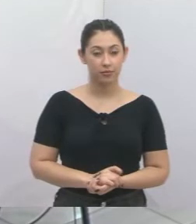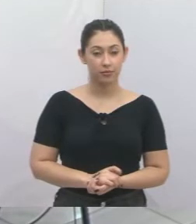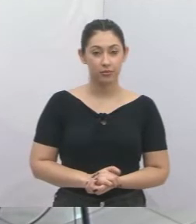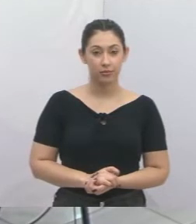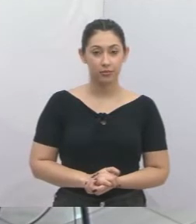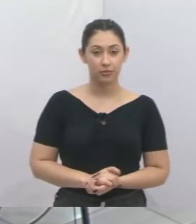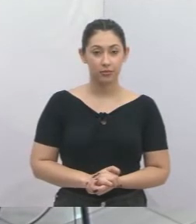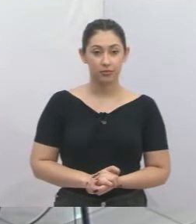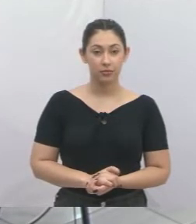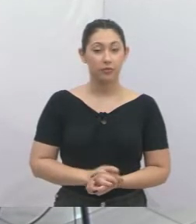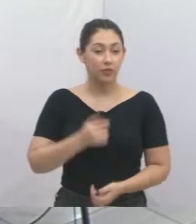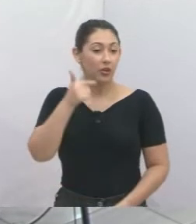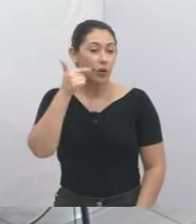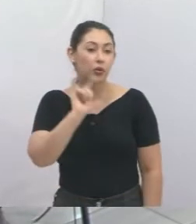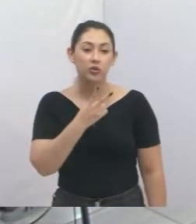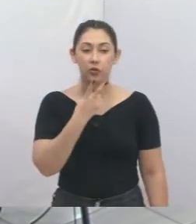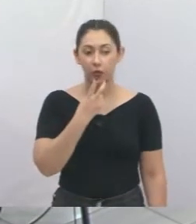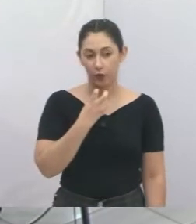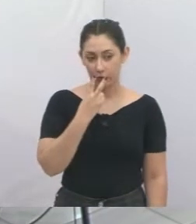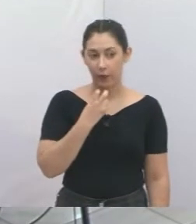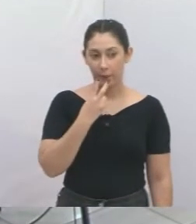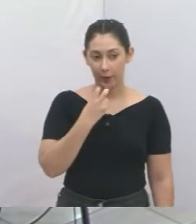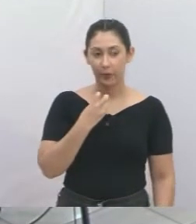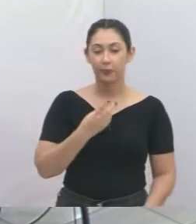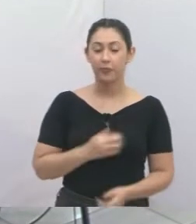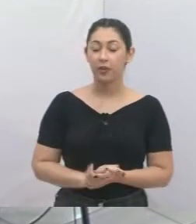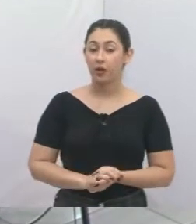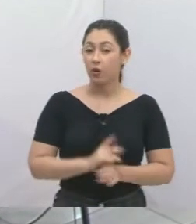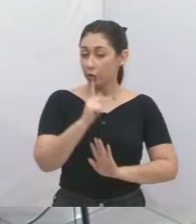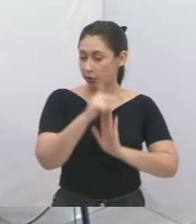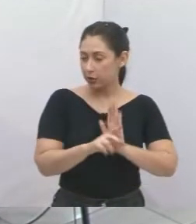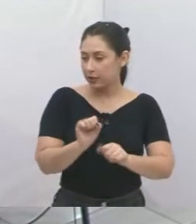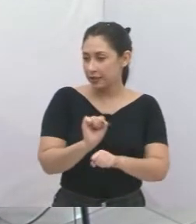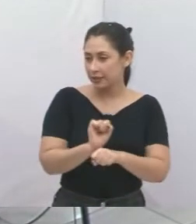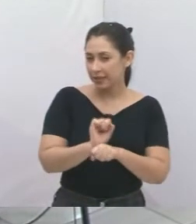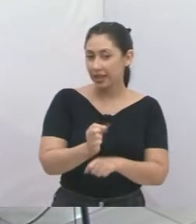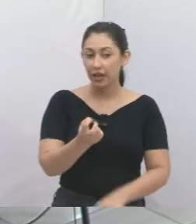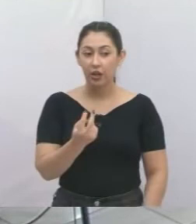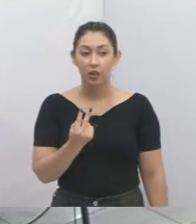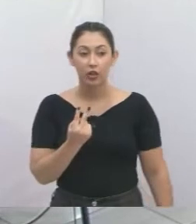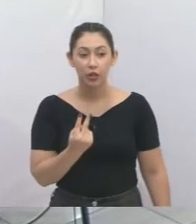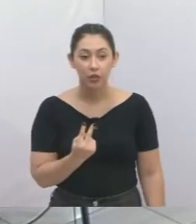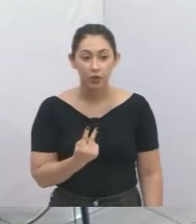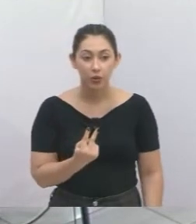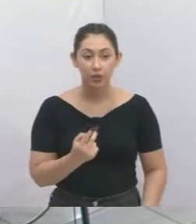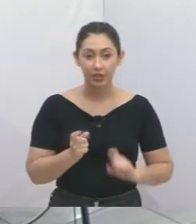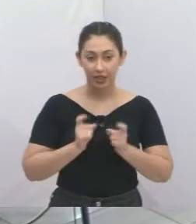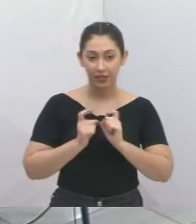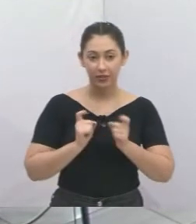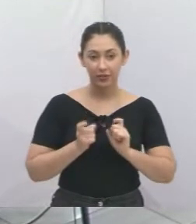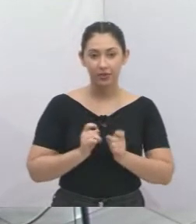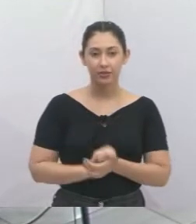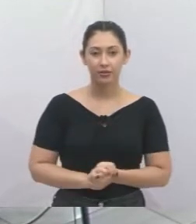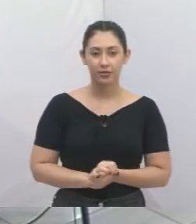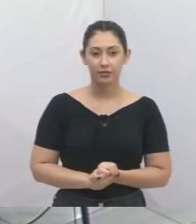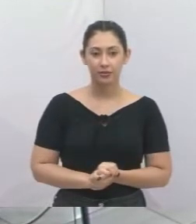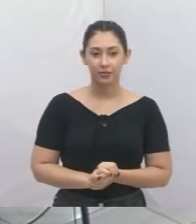Passou a proposta do vereador Valmir, do Parque Meia-Lua. O projeto está suspenso por duas sessões. Parabéns, senhor presidente.